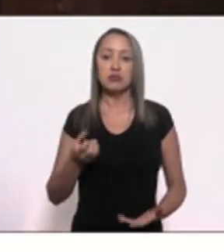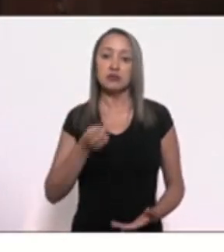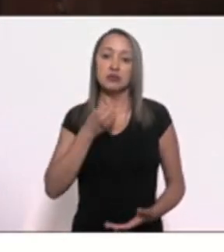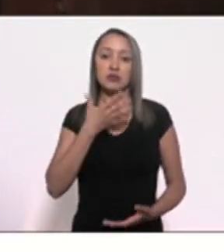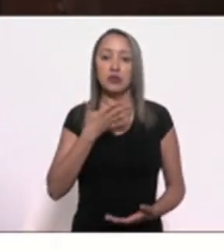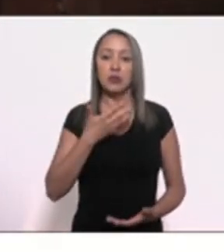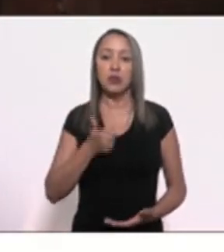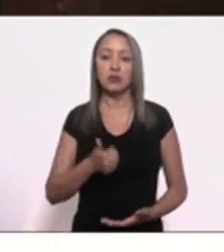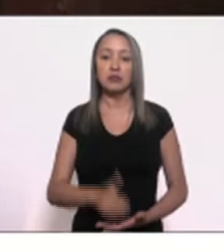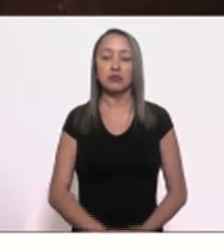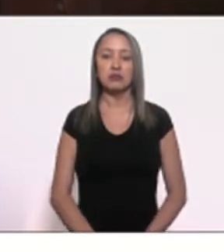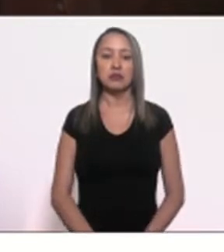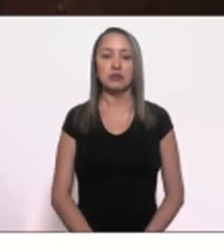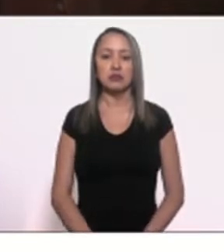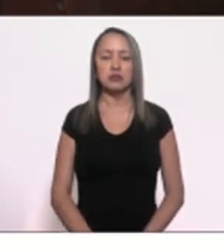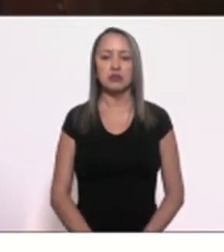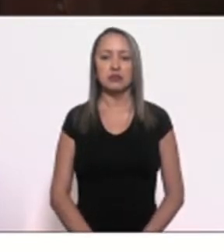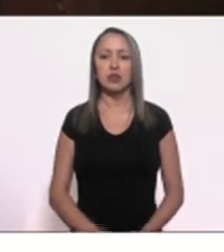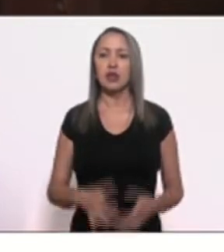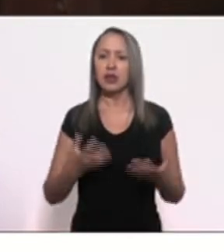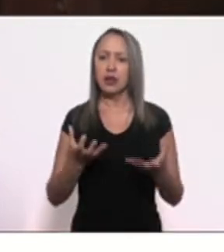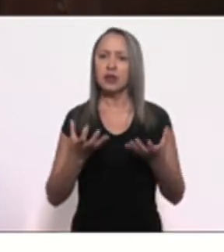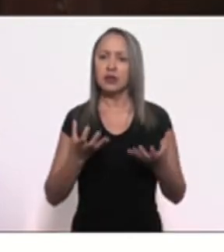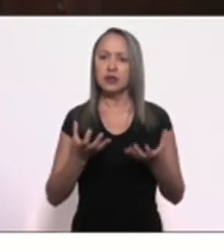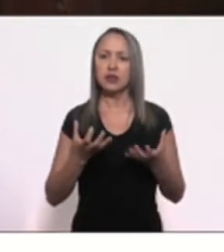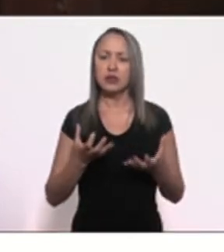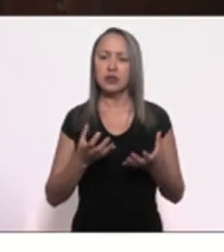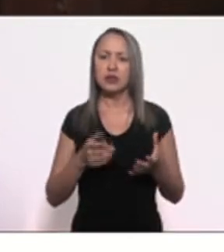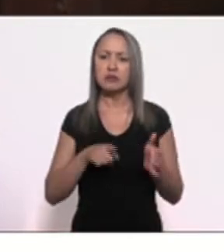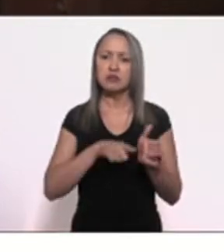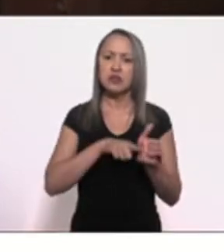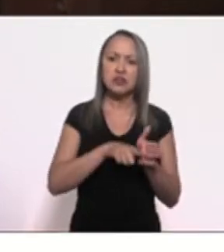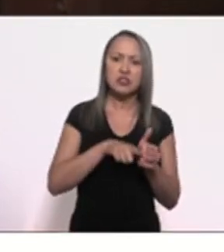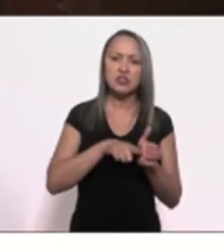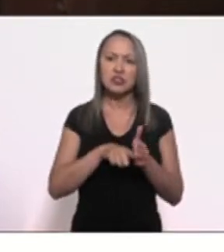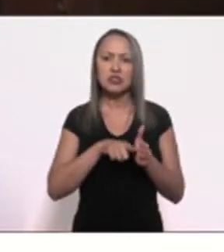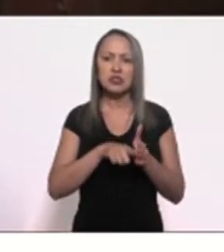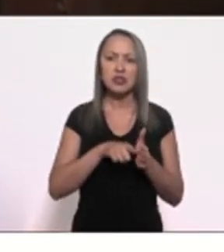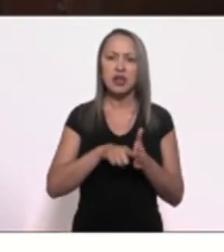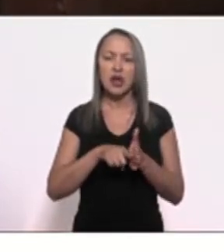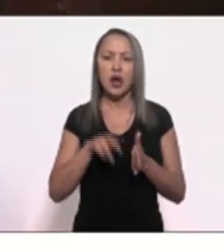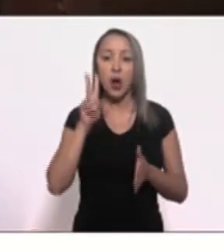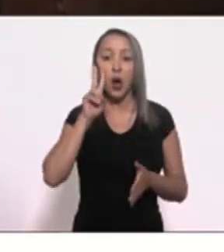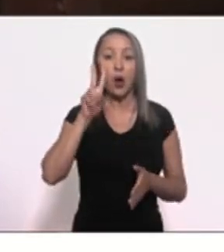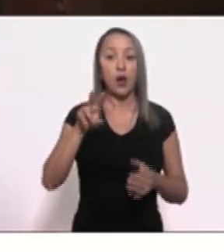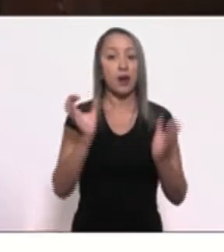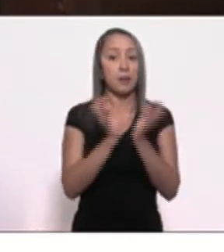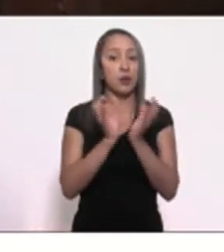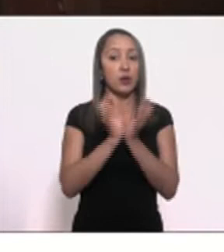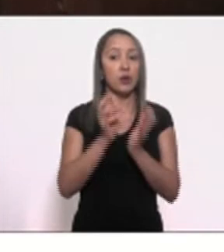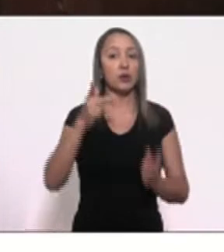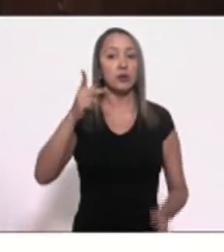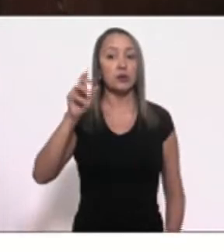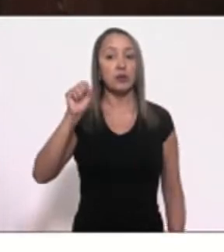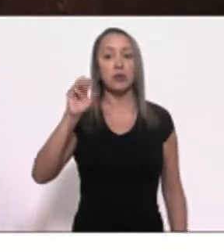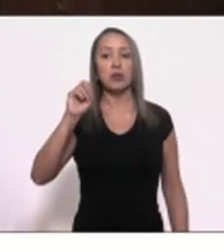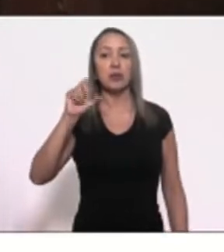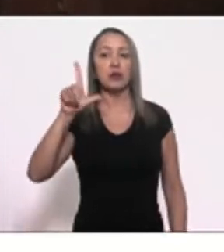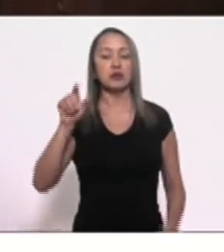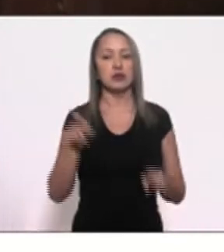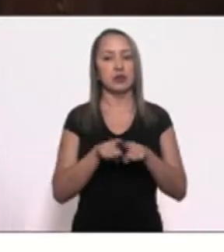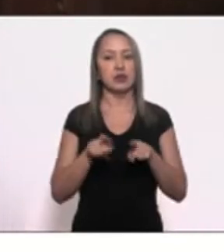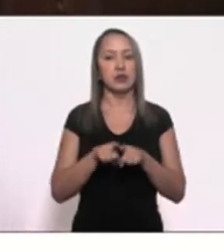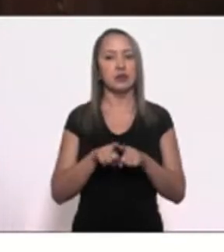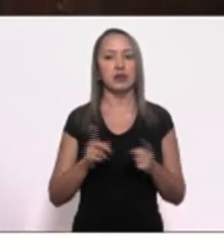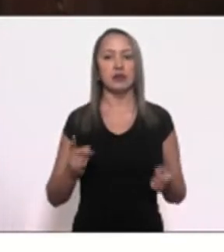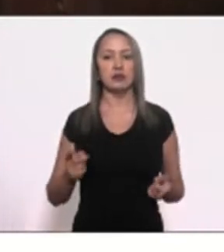Aliás, eu queria, se for federalizado, a investigação, que comece a olhar para os integrantes do PSOL, que vai que eles têm alguma coisa a ver com isso. Por